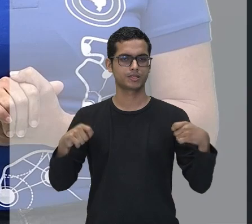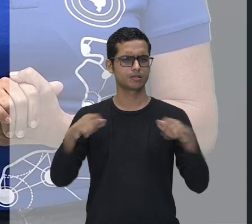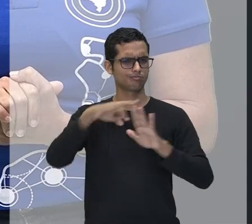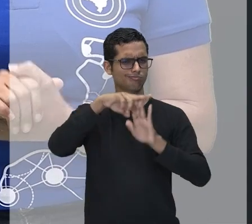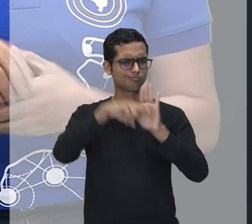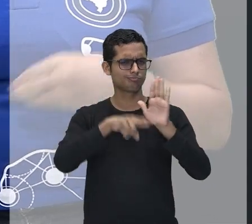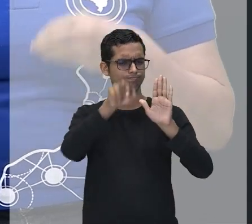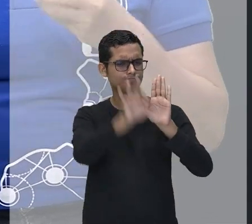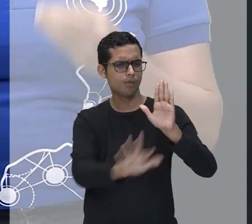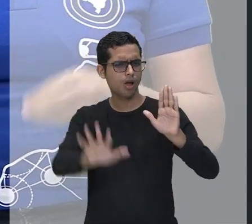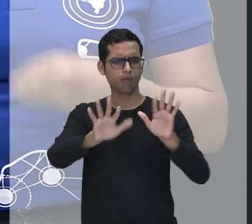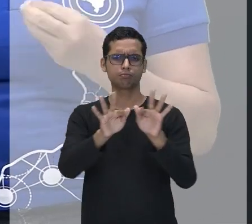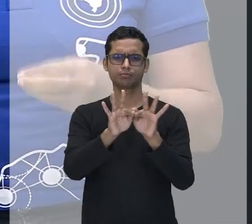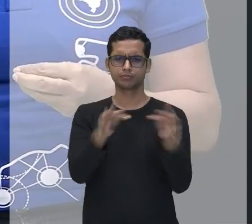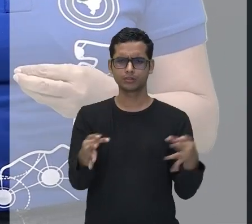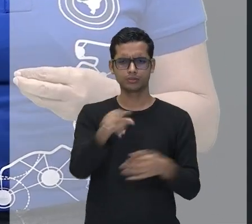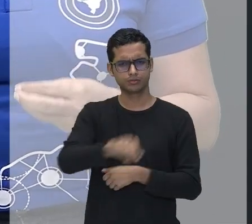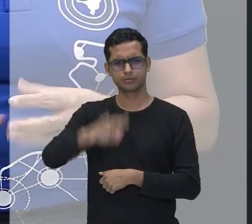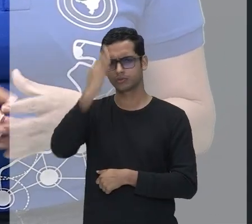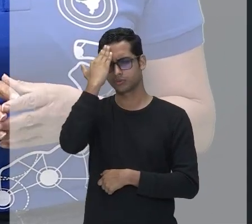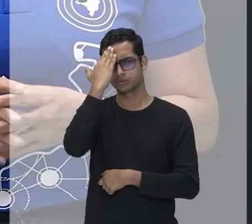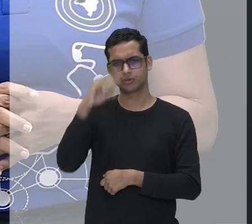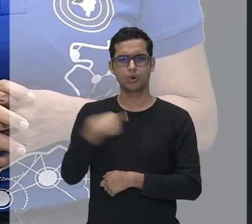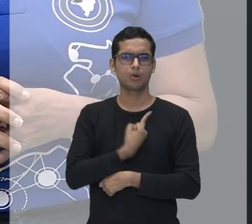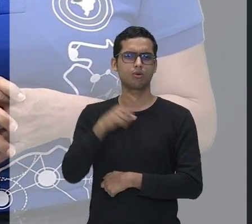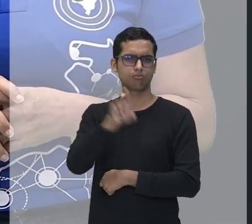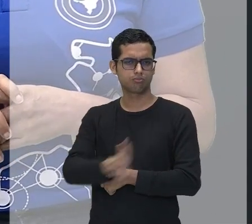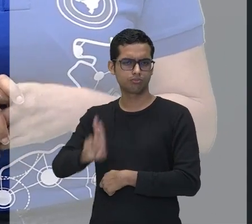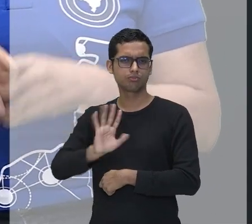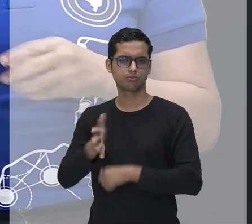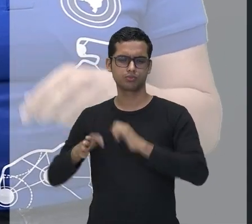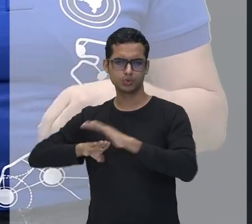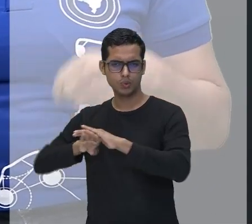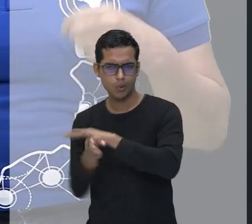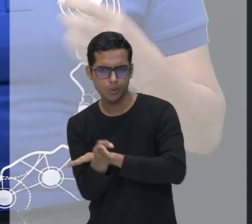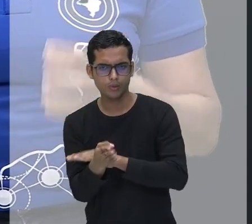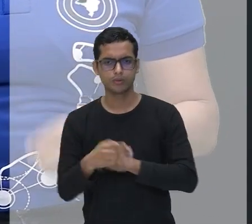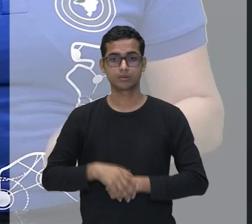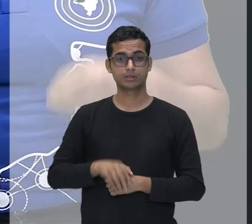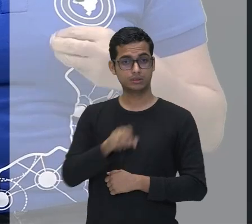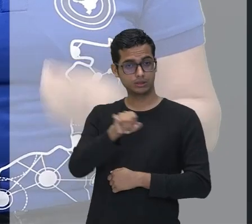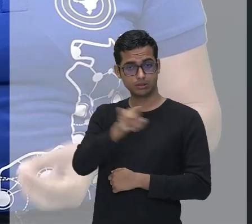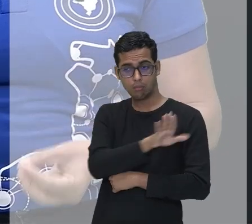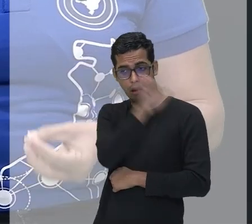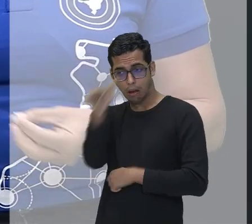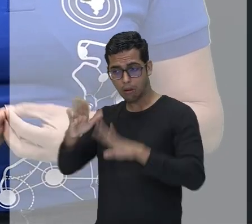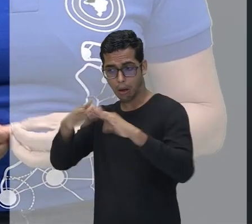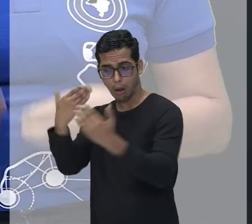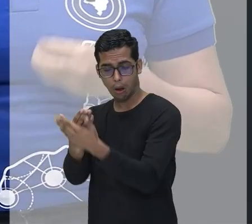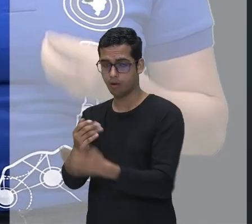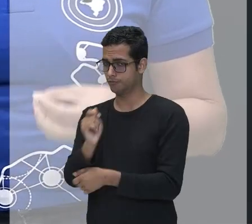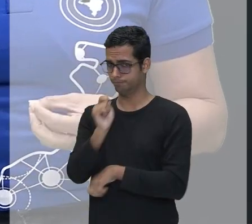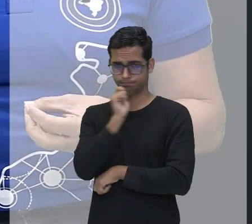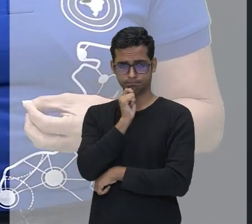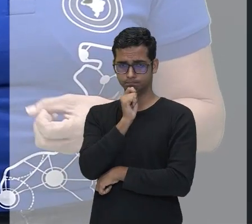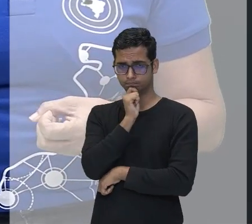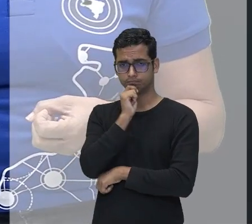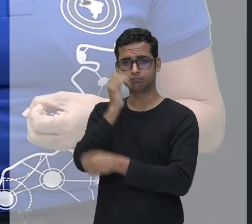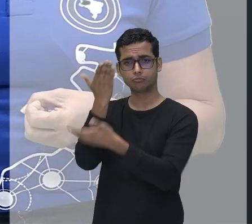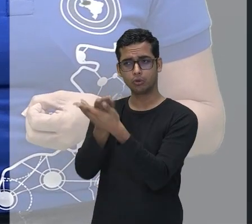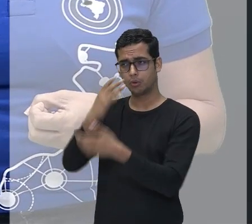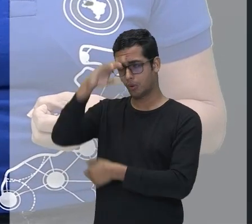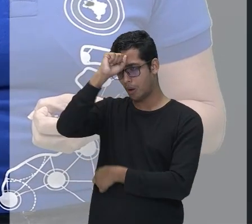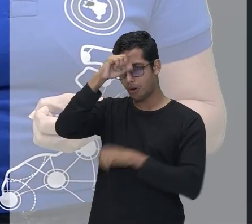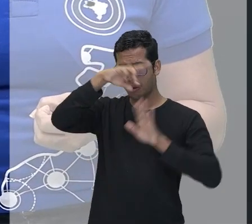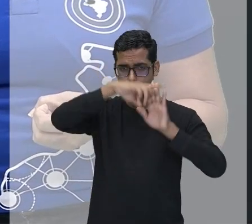já usa, mesmo que alguém não tenha ido para a escola, passar muito tempo estudando, aprendendo as